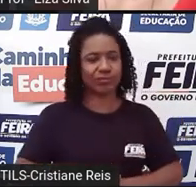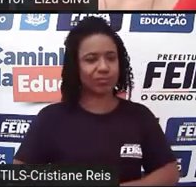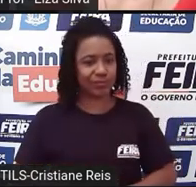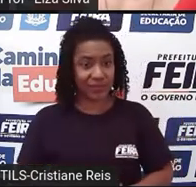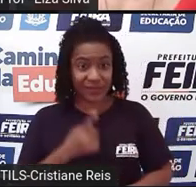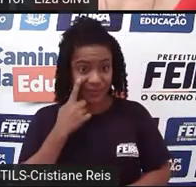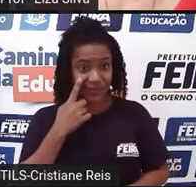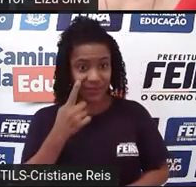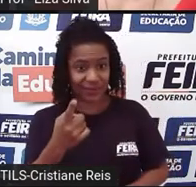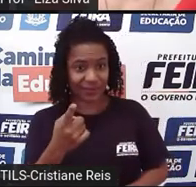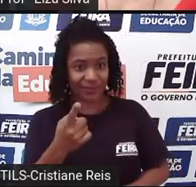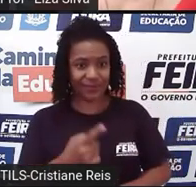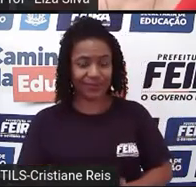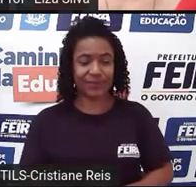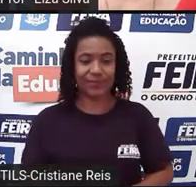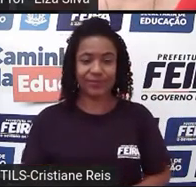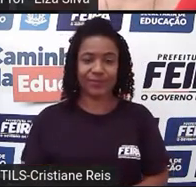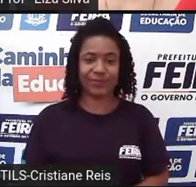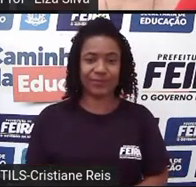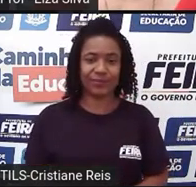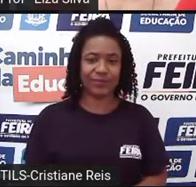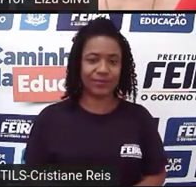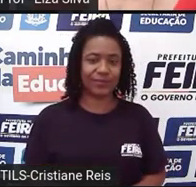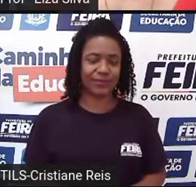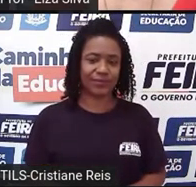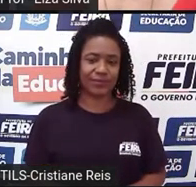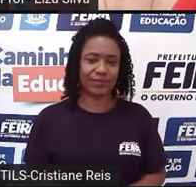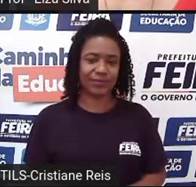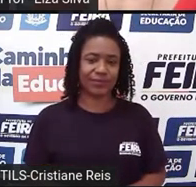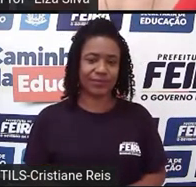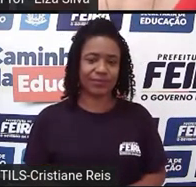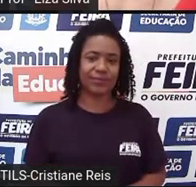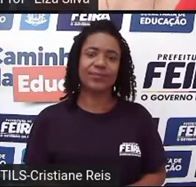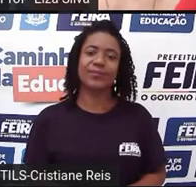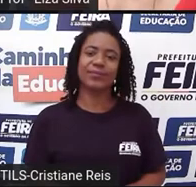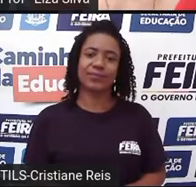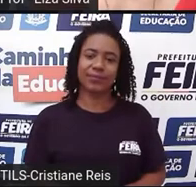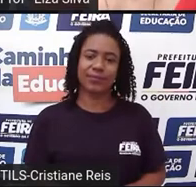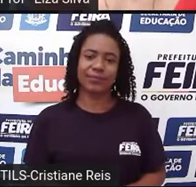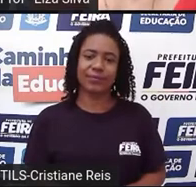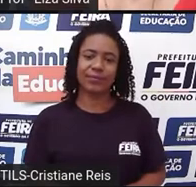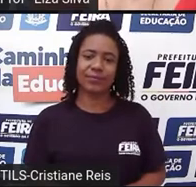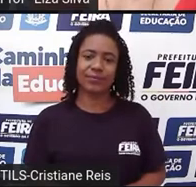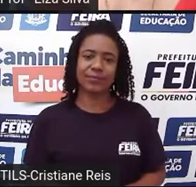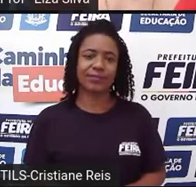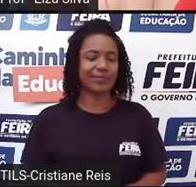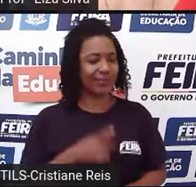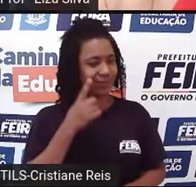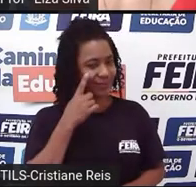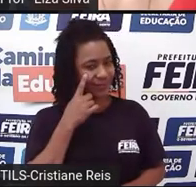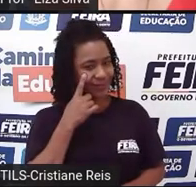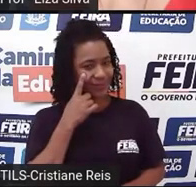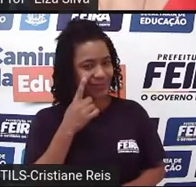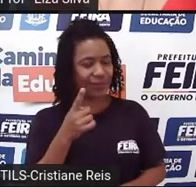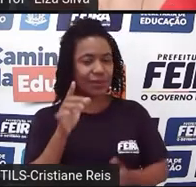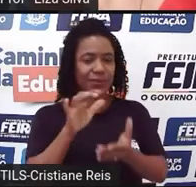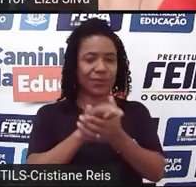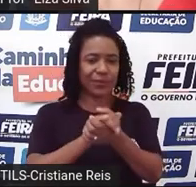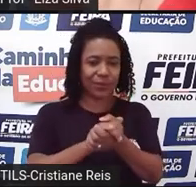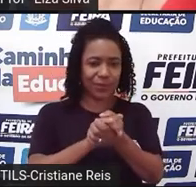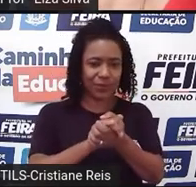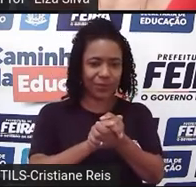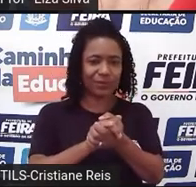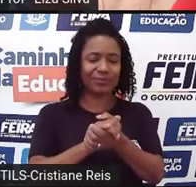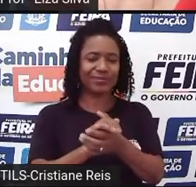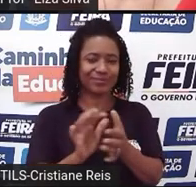Nós temos aqui, né, representando esta cena as alianças. Juliette's